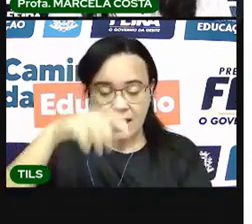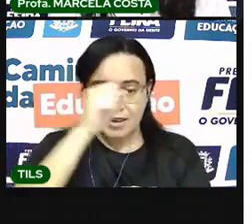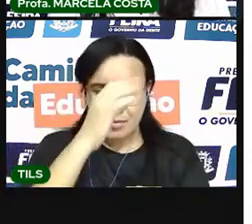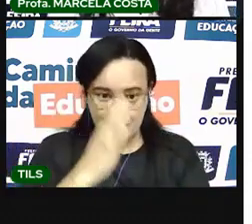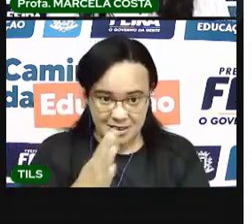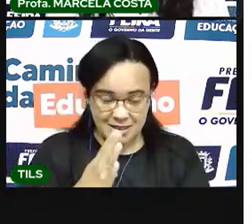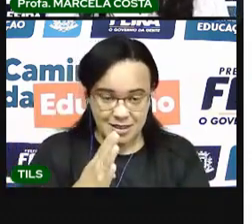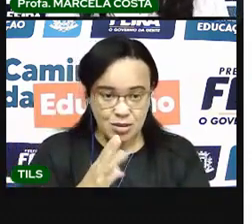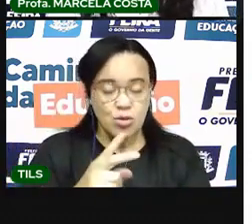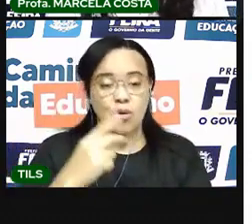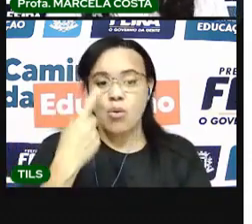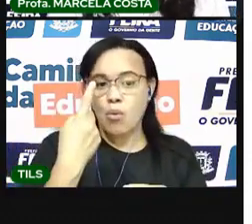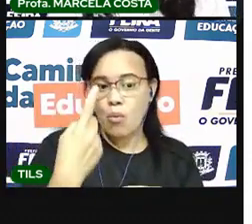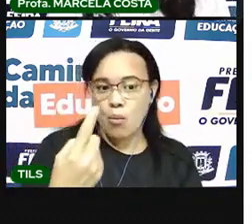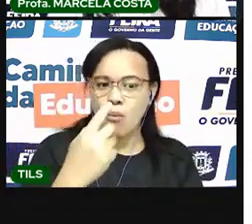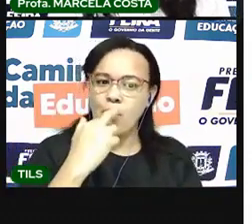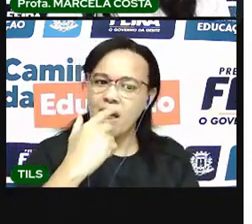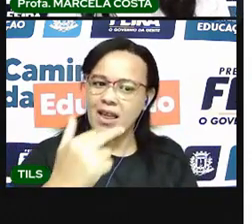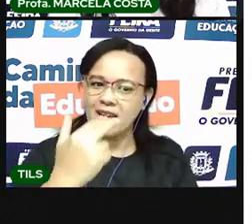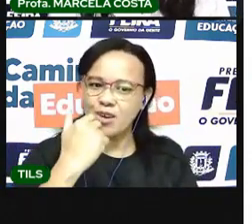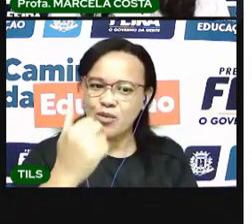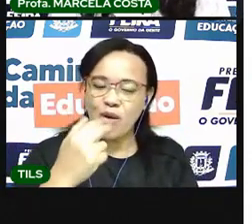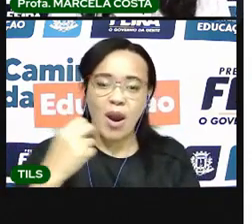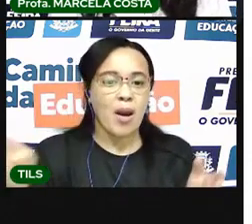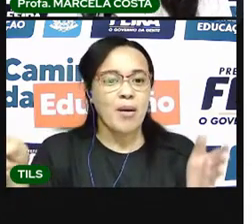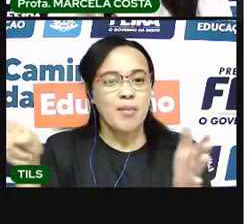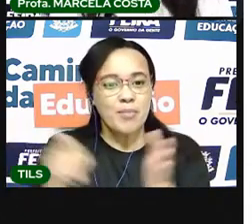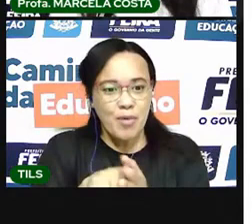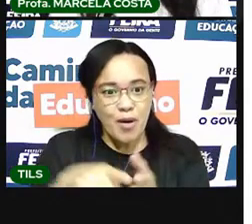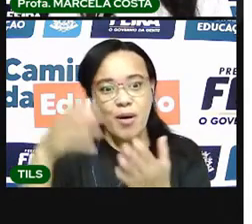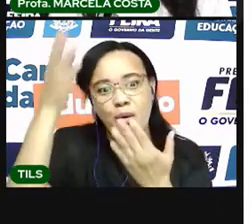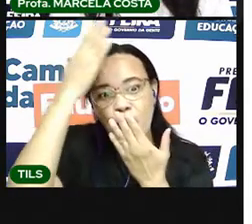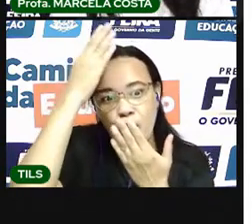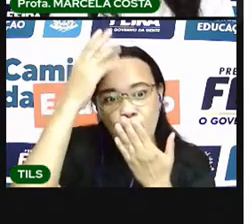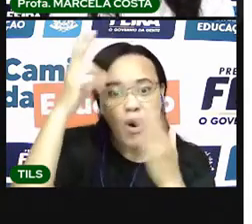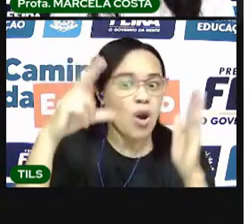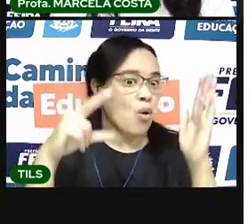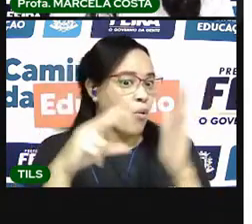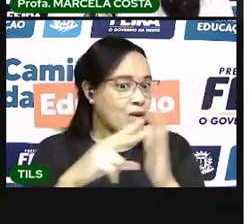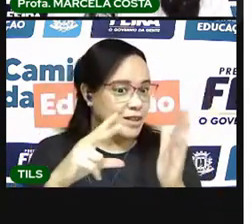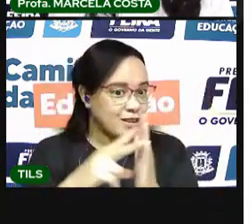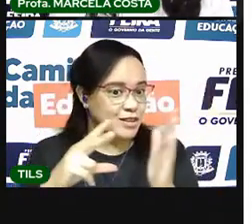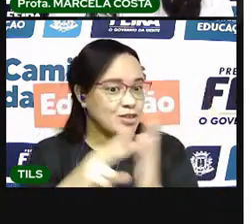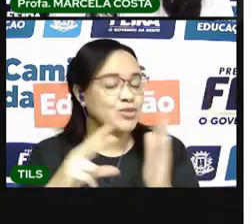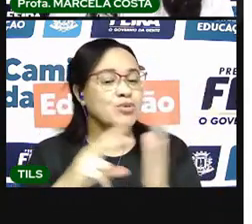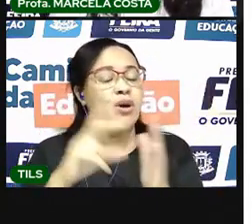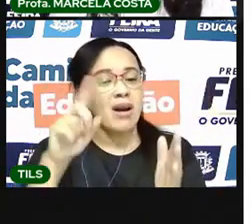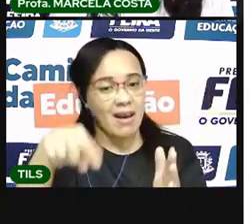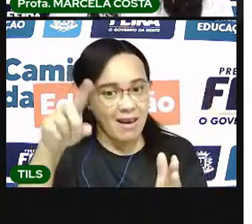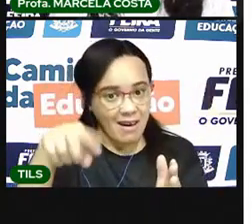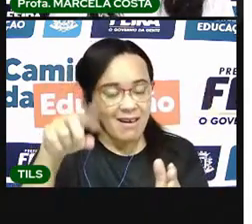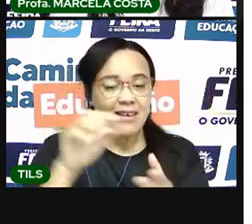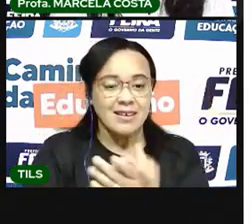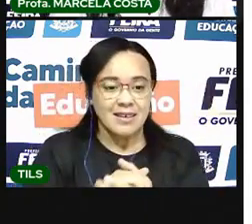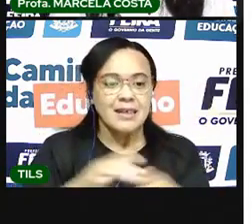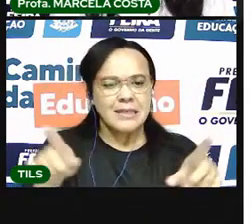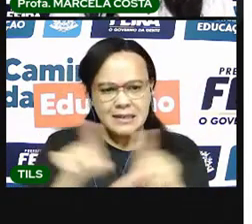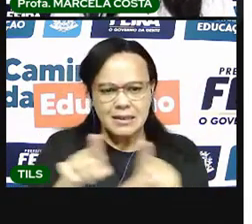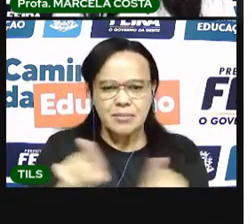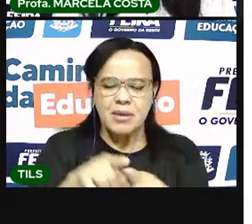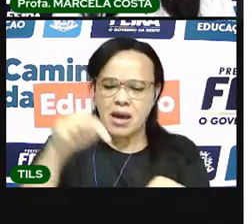indígena, né? A gente viu também, nas outras aulas, que aqui no Brasil se tem mais de